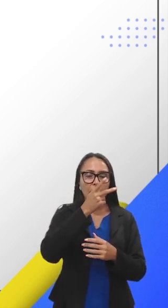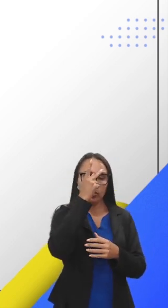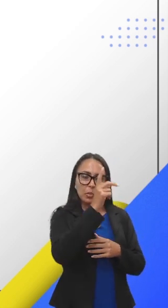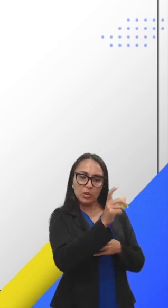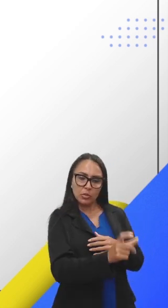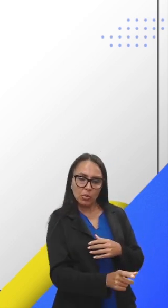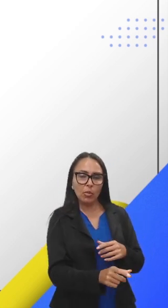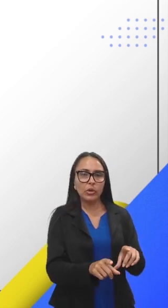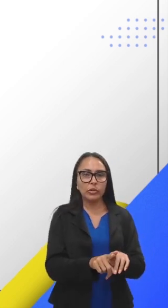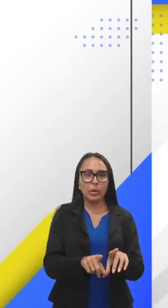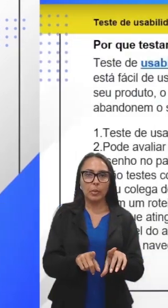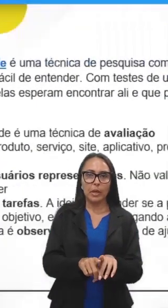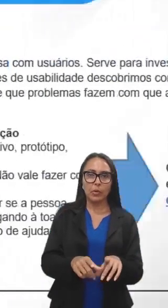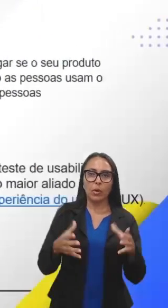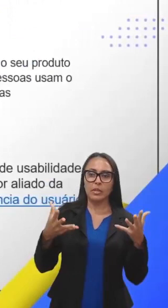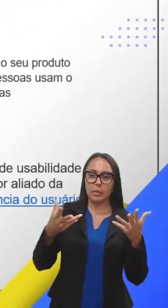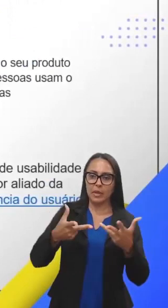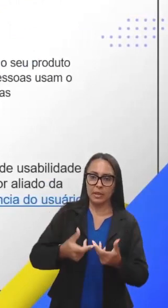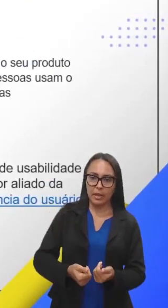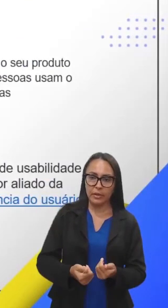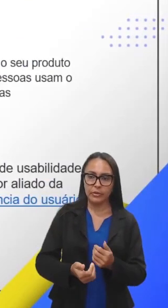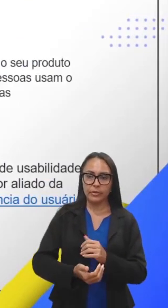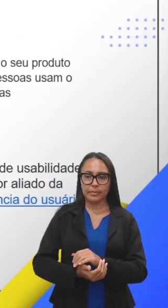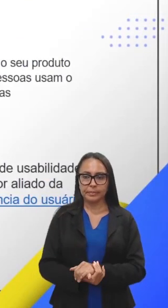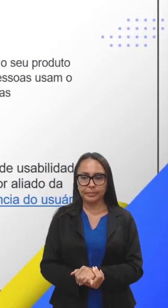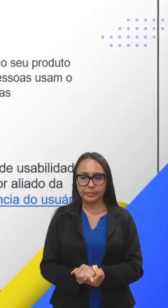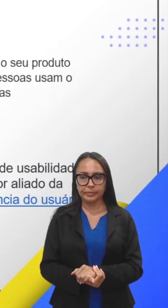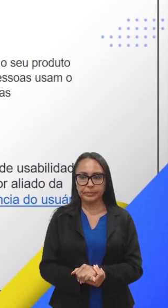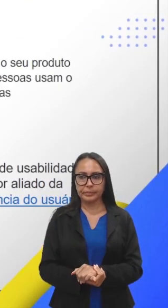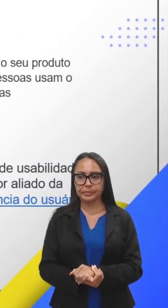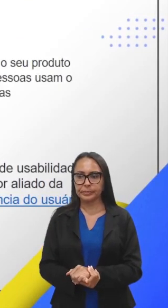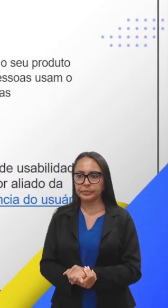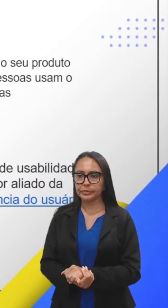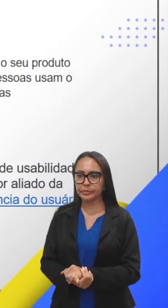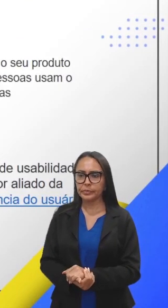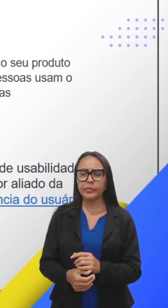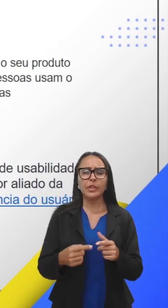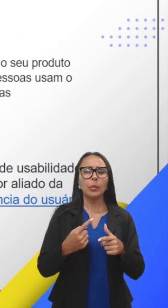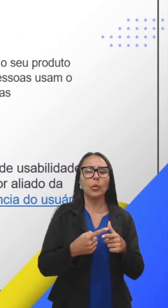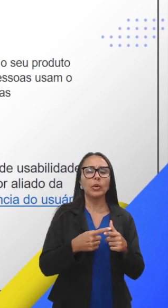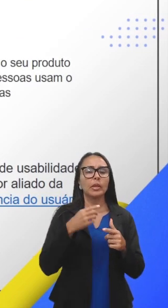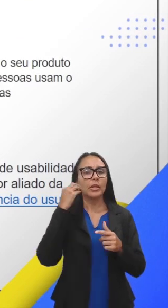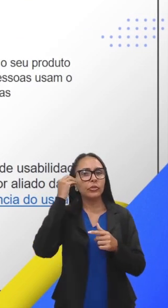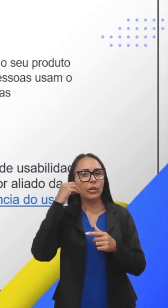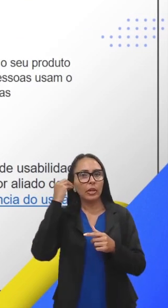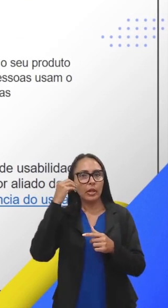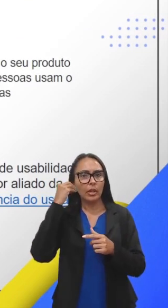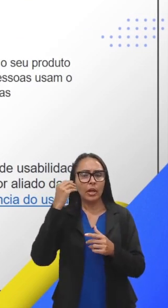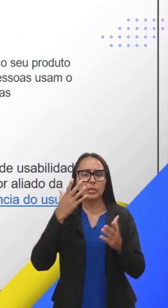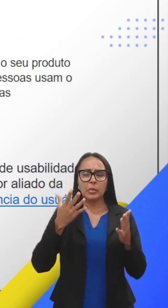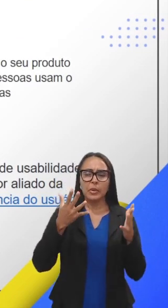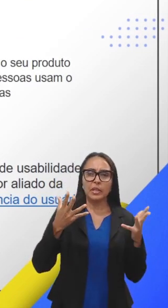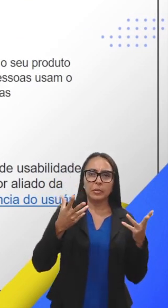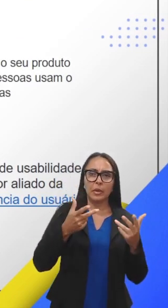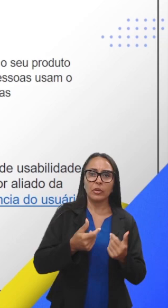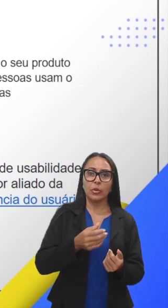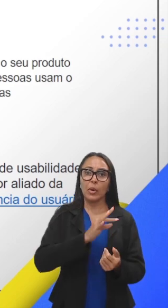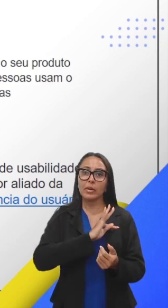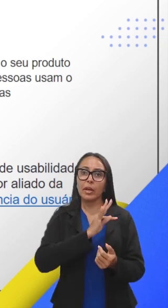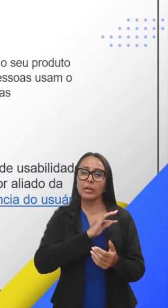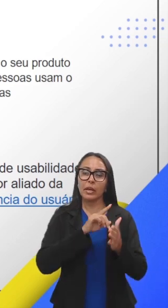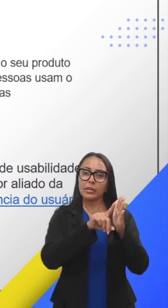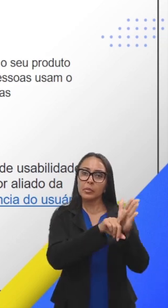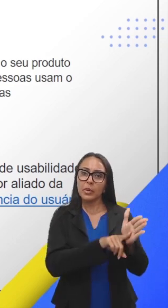usuário, como a usabilidade, que é algo que a gente vai falar um pouco aqui. E por que testar? O teste de usabilidade, é uma técnica de pesquisa com